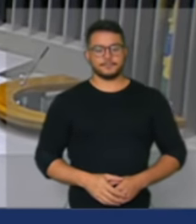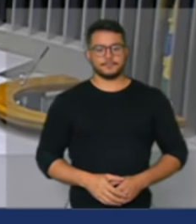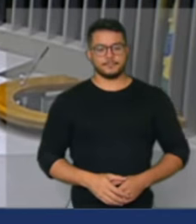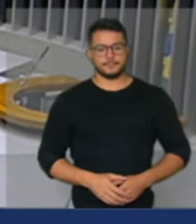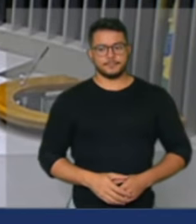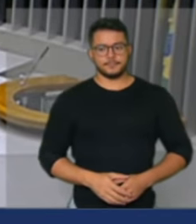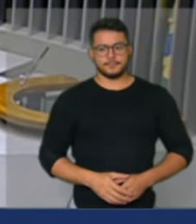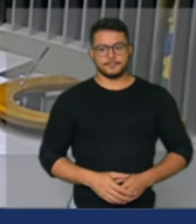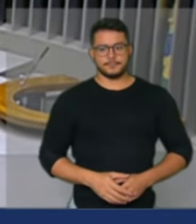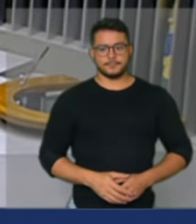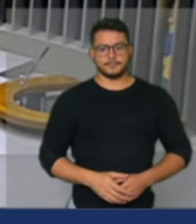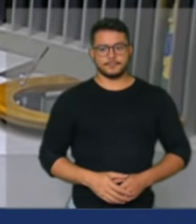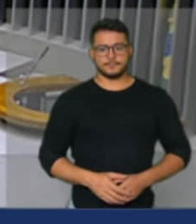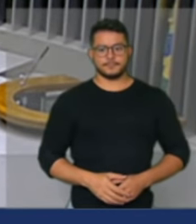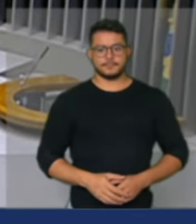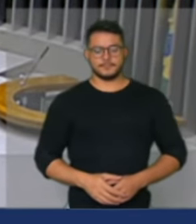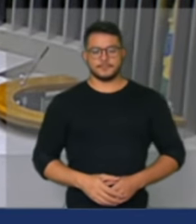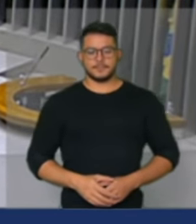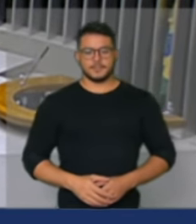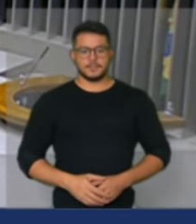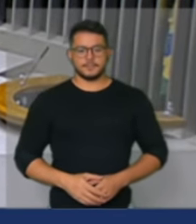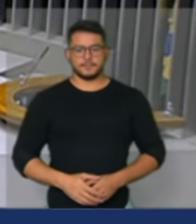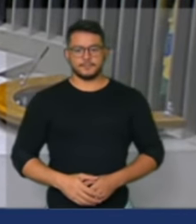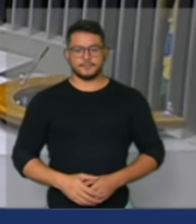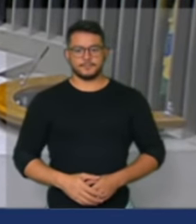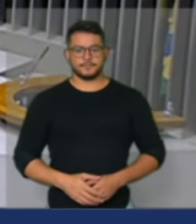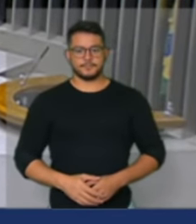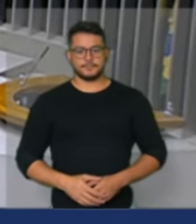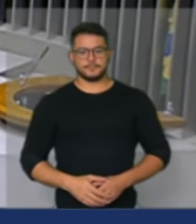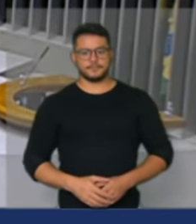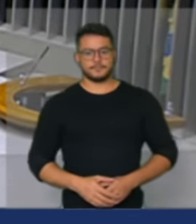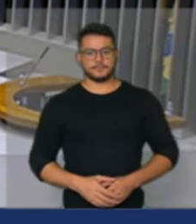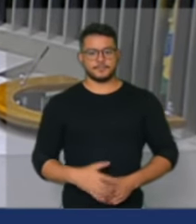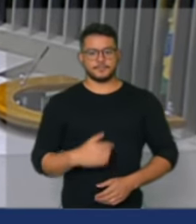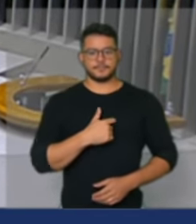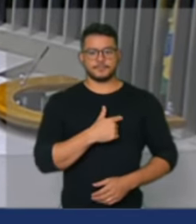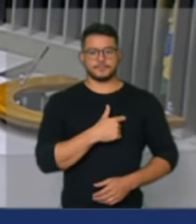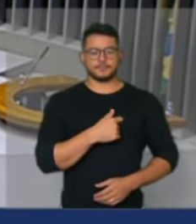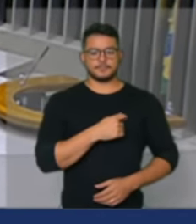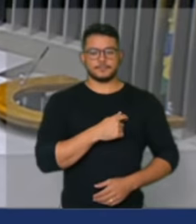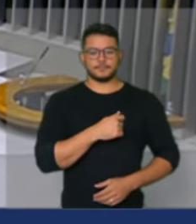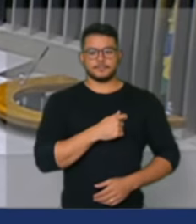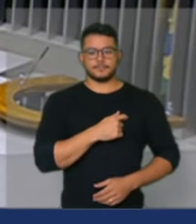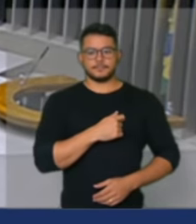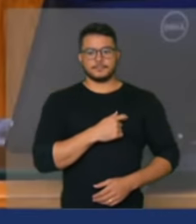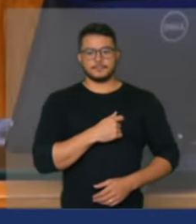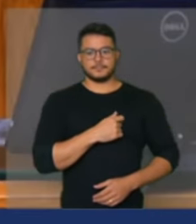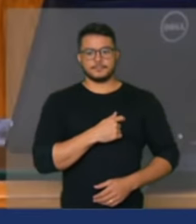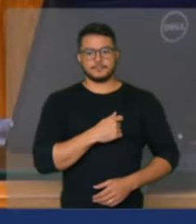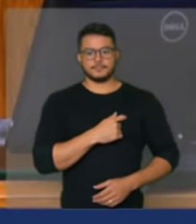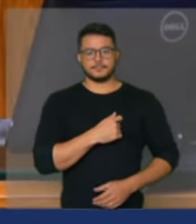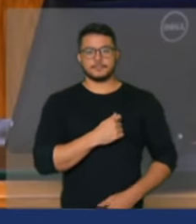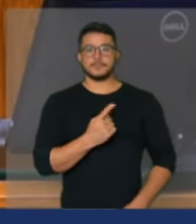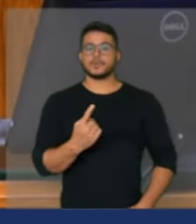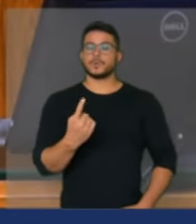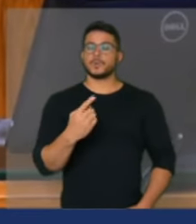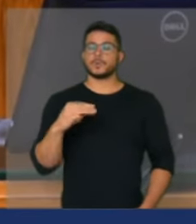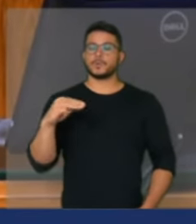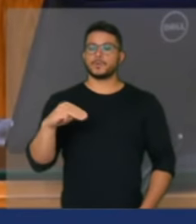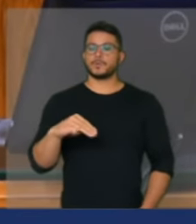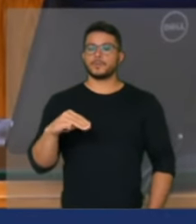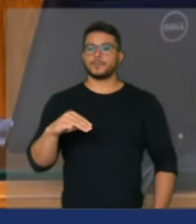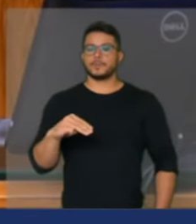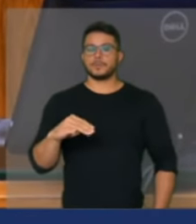que poderíamos ouvir novamente eu enquanto convido o próximo orador inscrito eu abro um minutinho para um